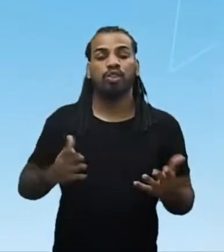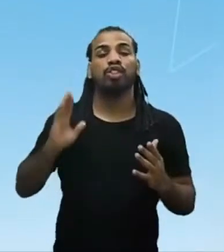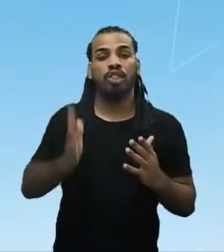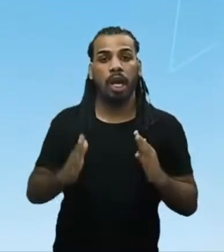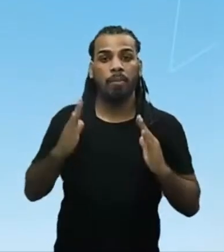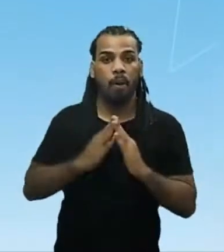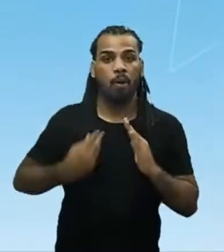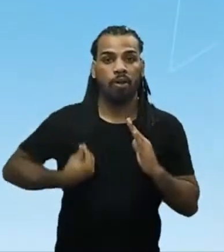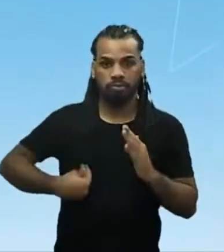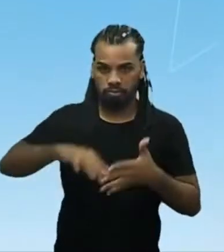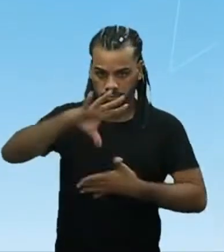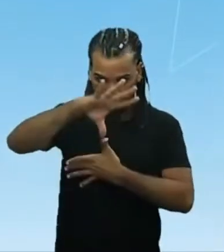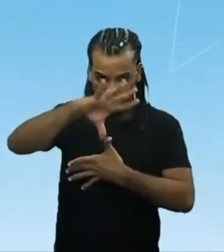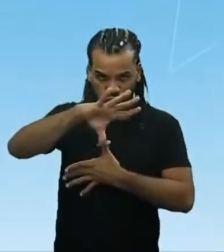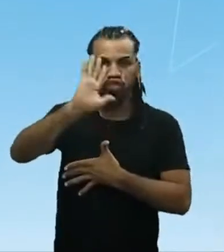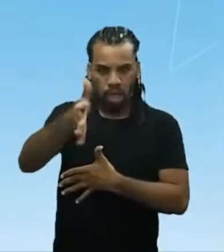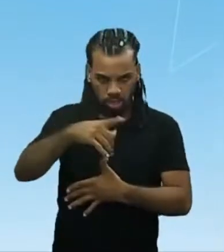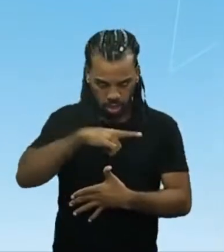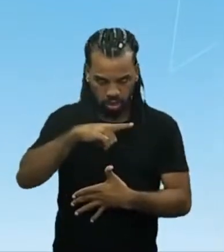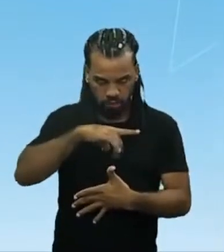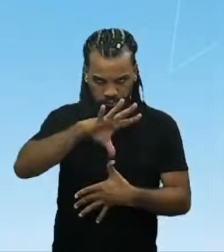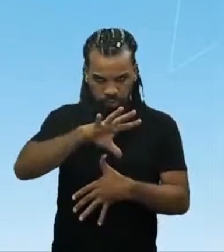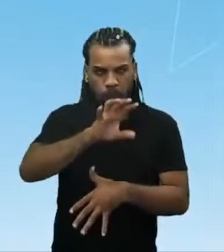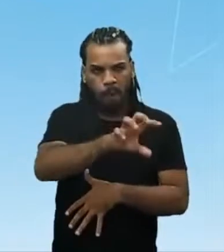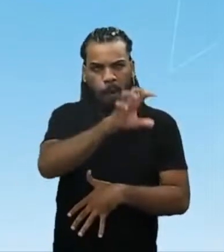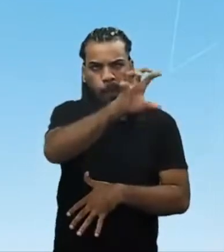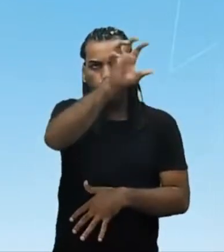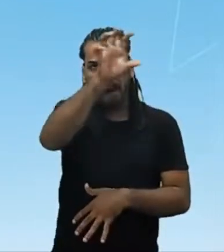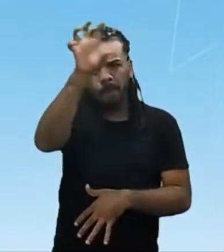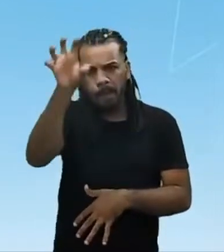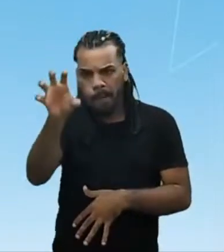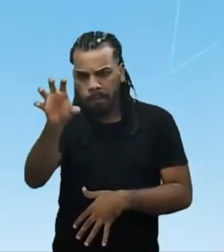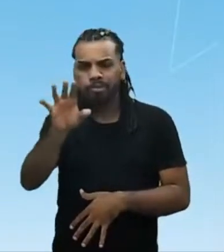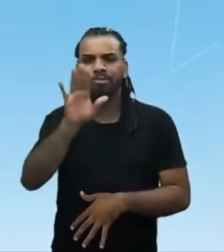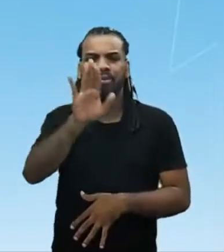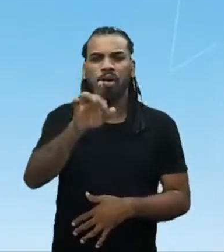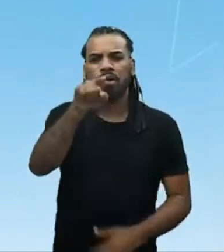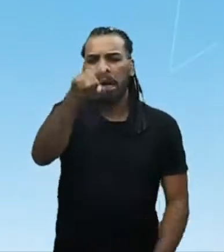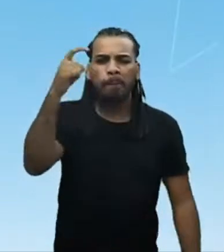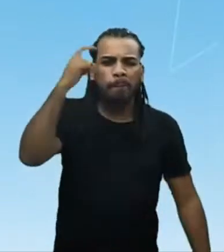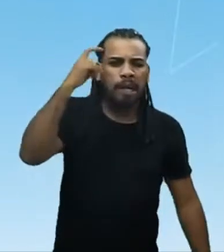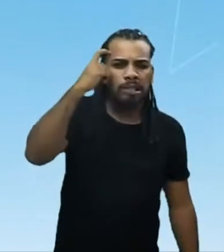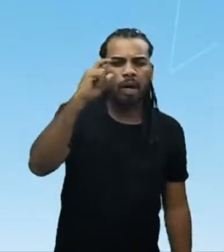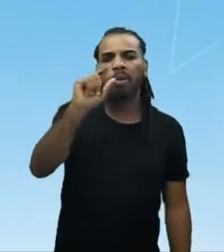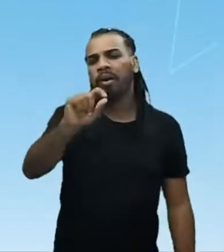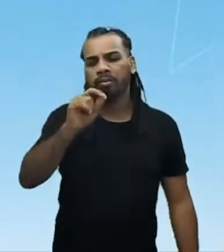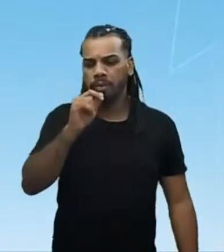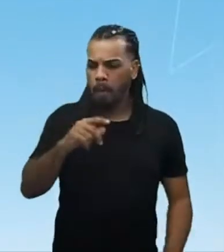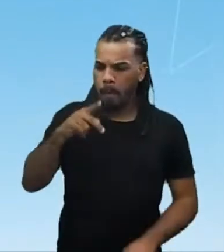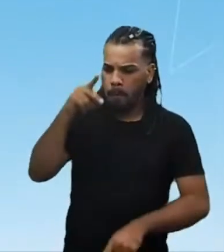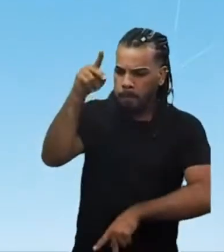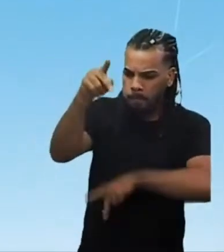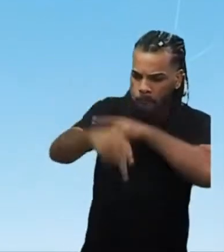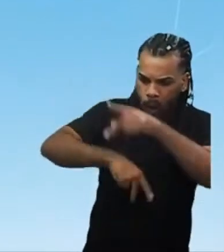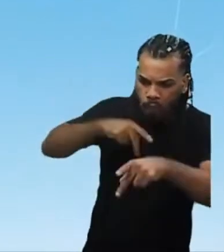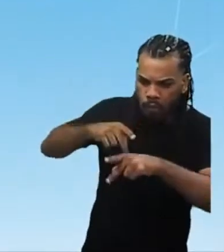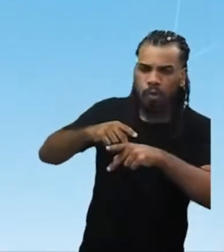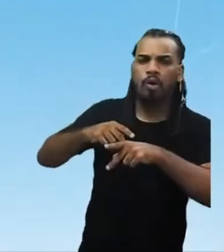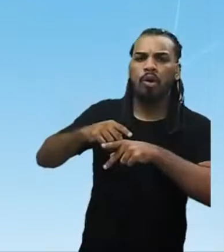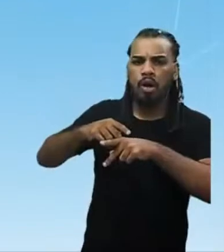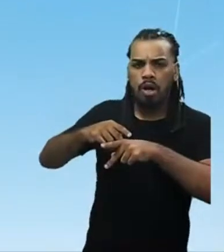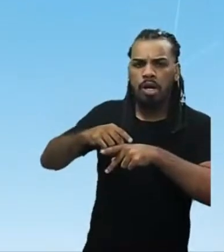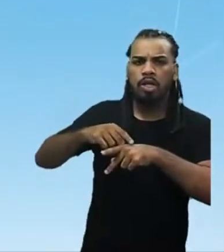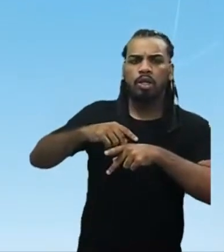americano. Então vamos desconstruir essa ideia de que todos os povos pré